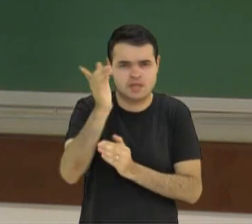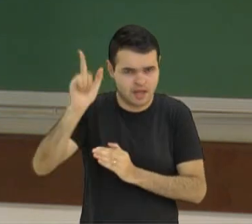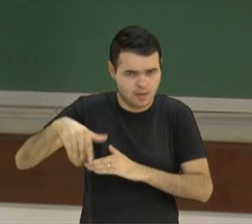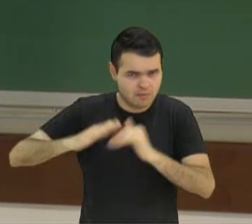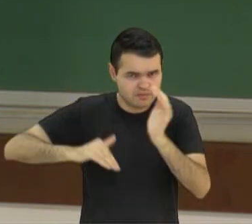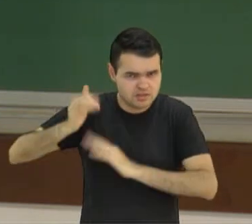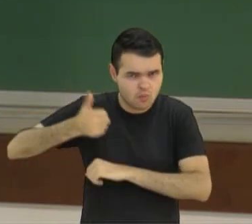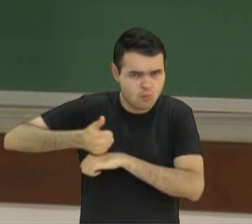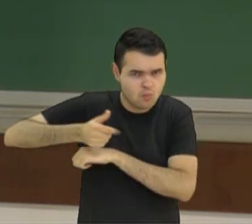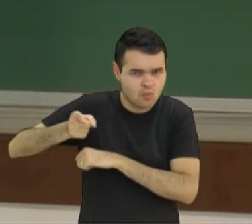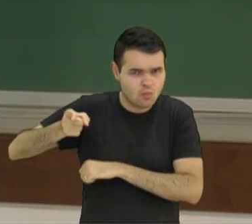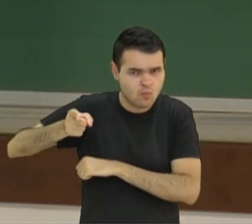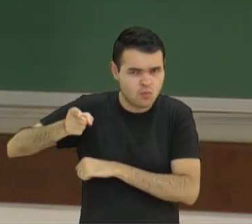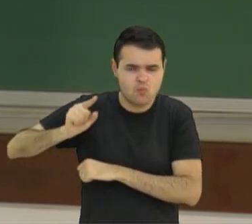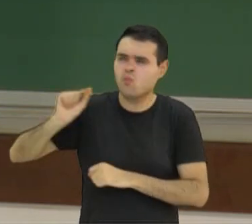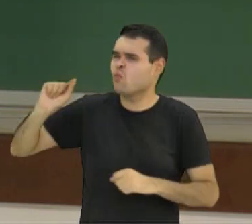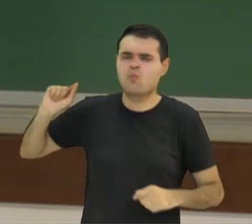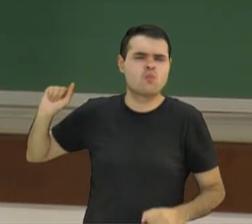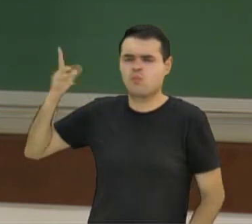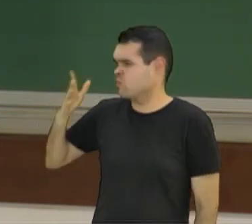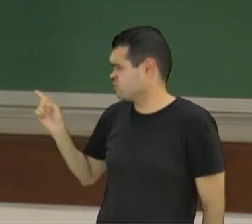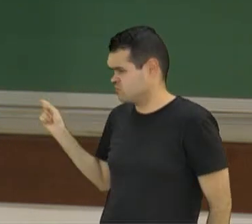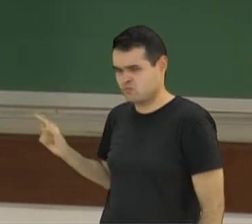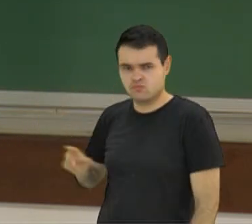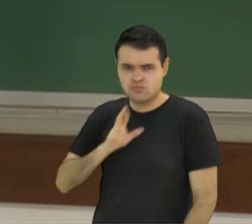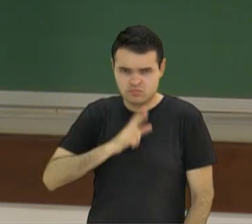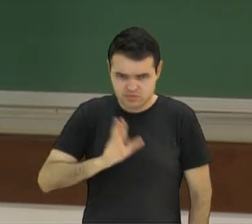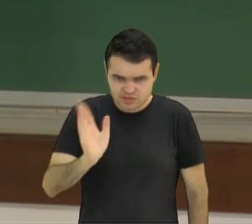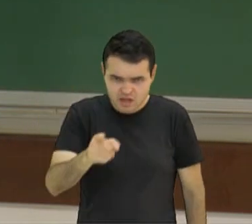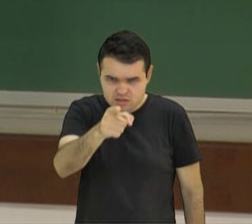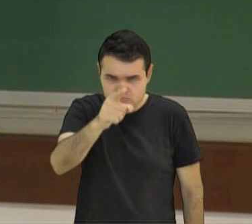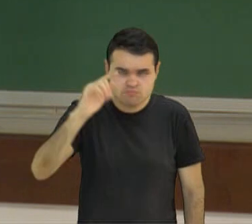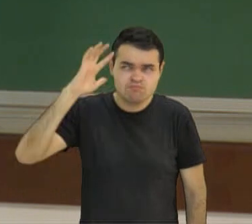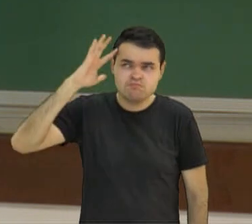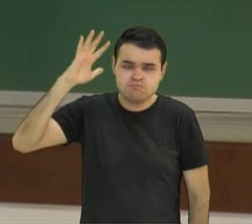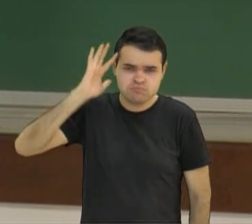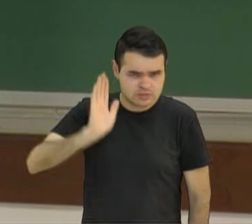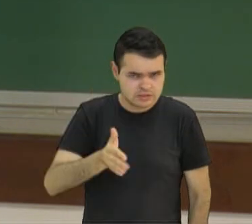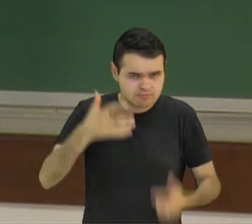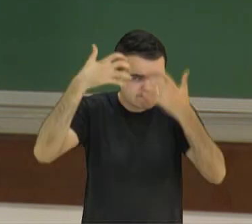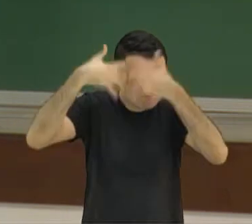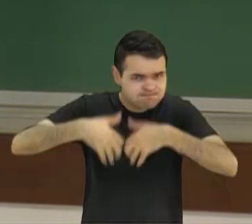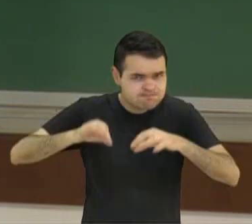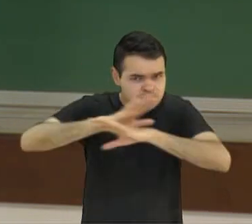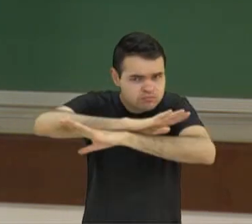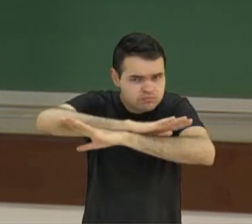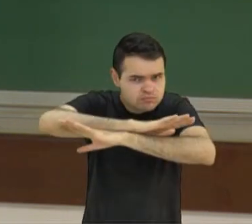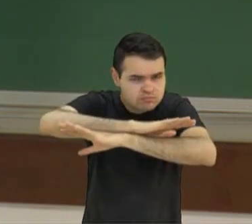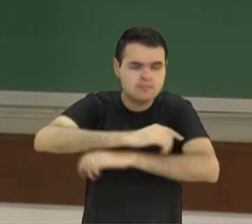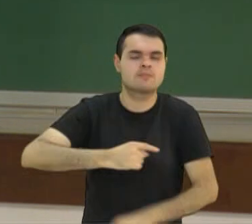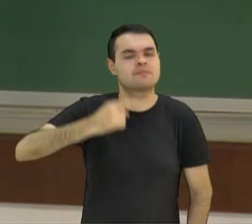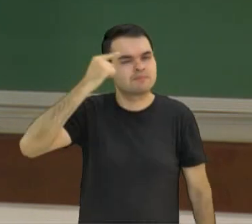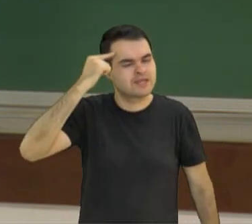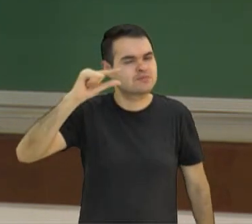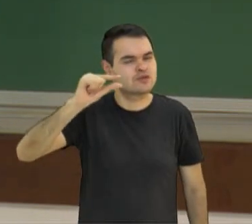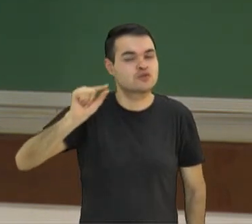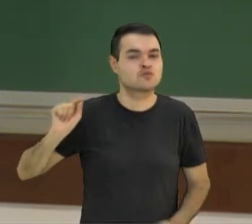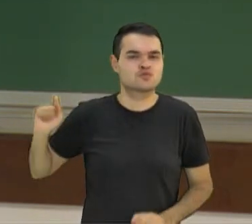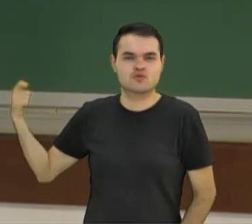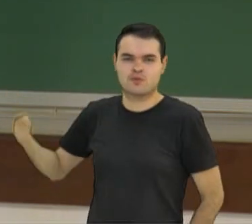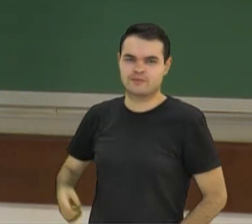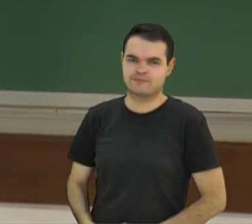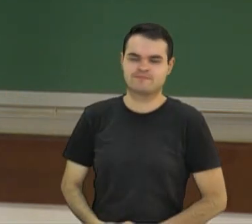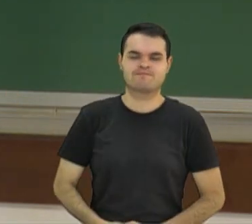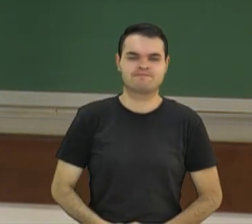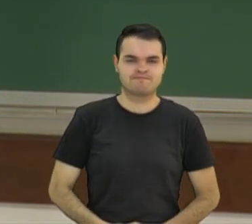o que será que está acontecendo ali? Você já tem a resposta? Você já formulou essa resposta na sua cabeça? Pense um pouquinho sobre isso.